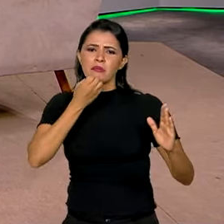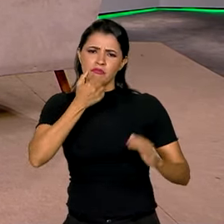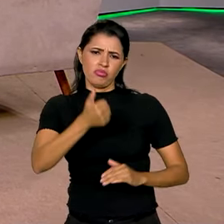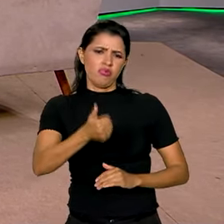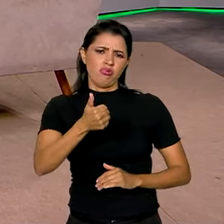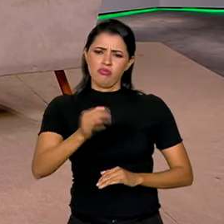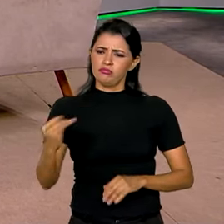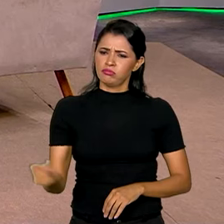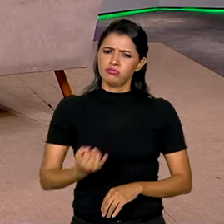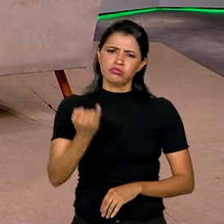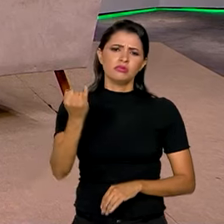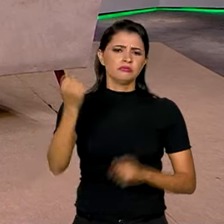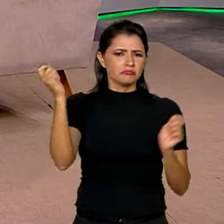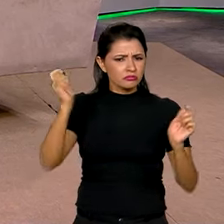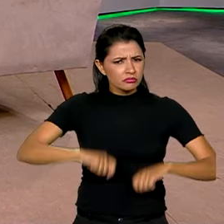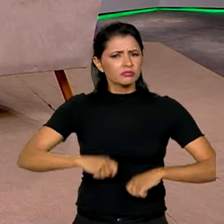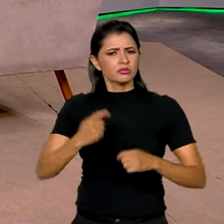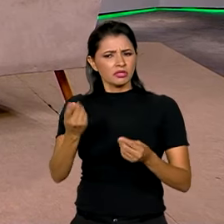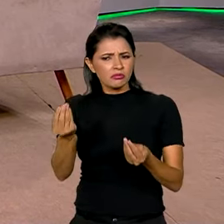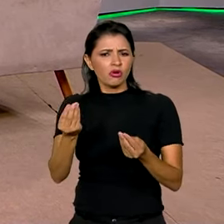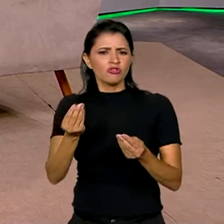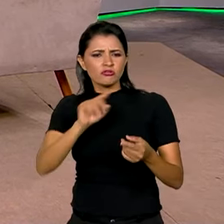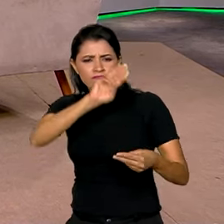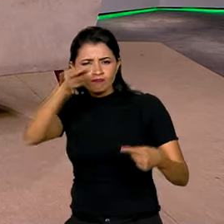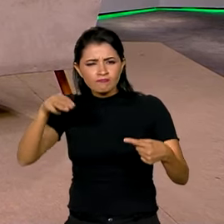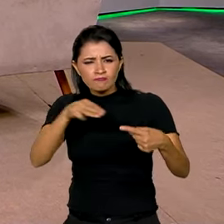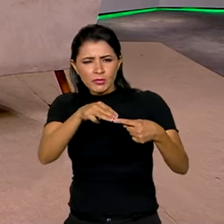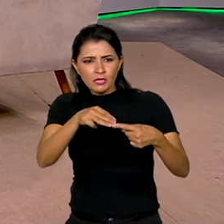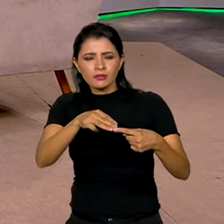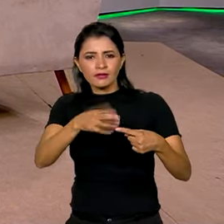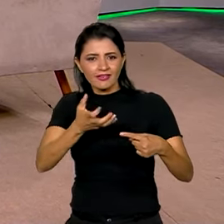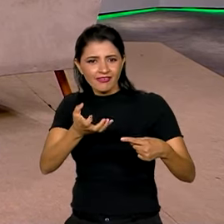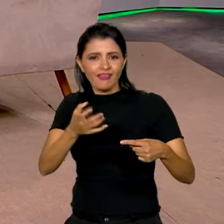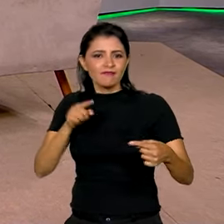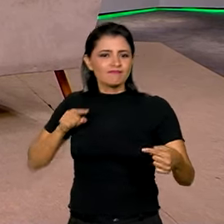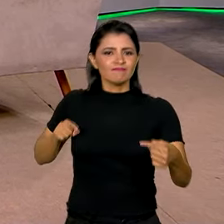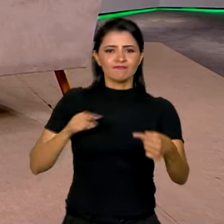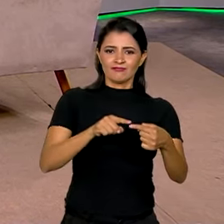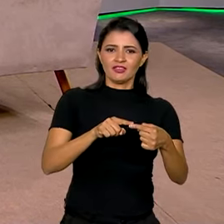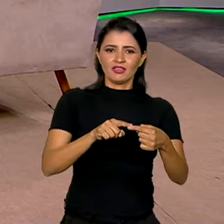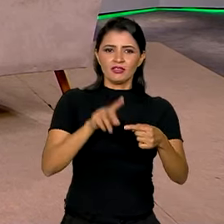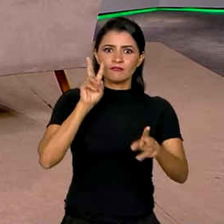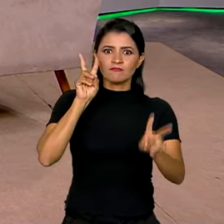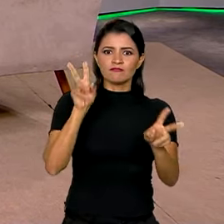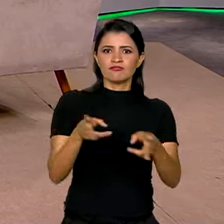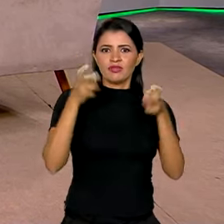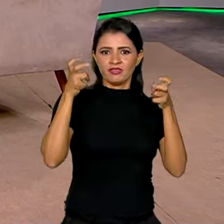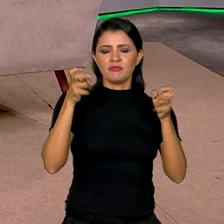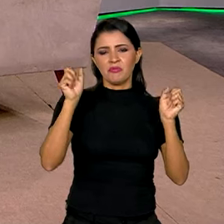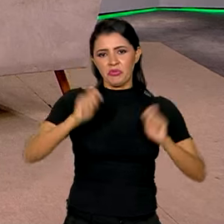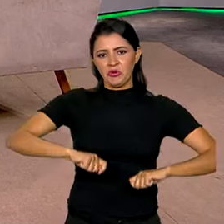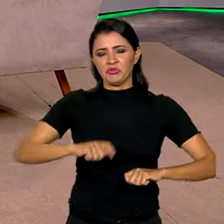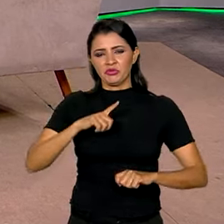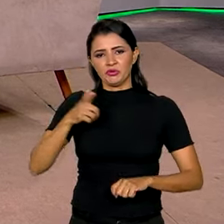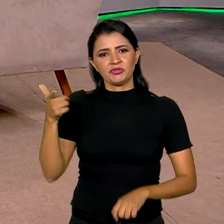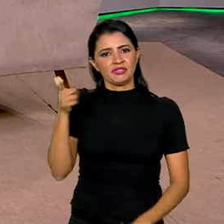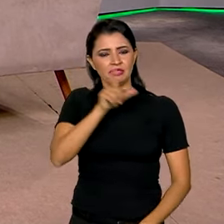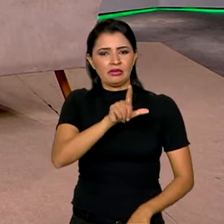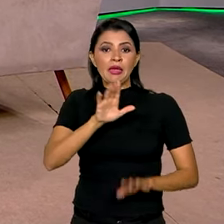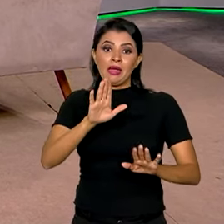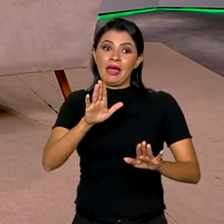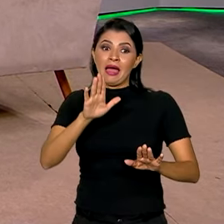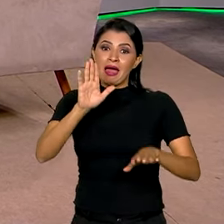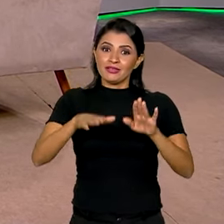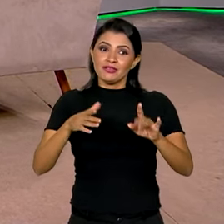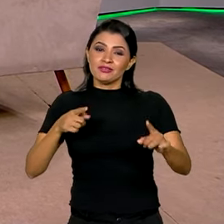a possibilidade de estabelecer metas que são visualizáveis, né? Podem até não ser